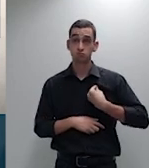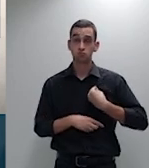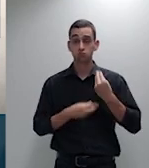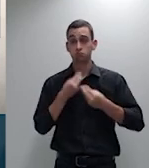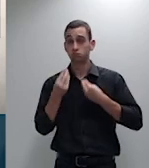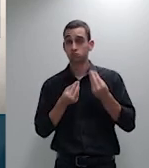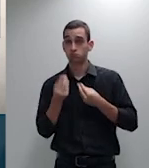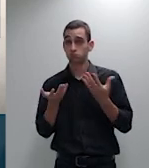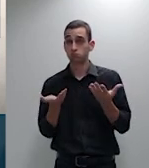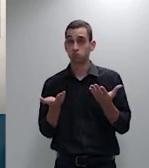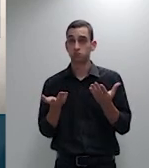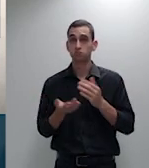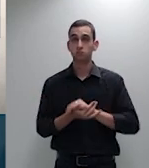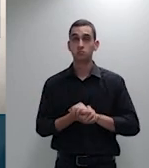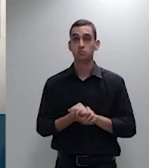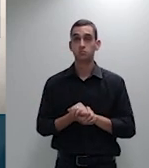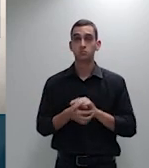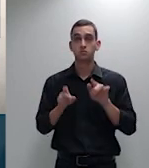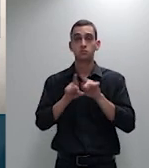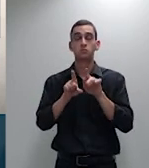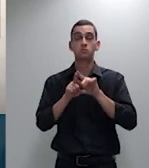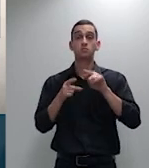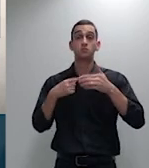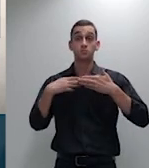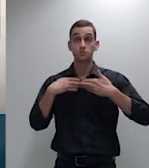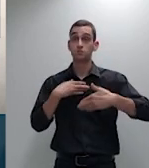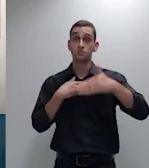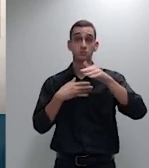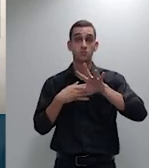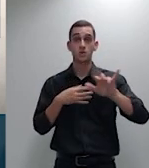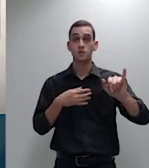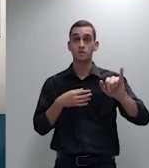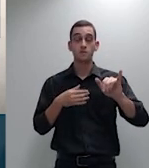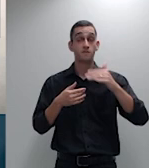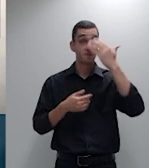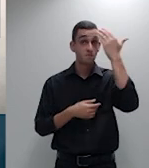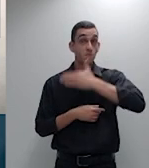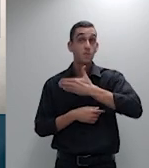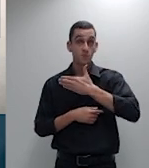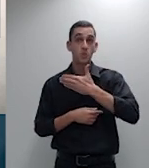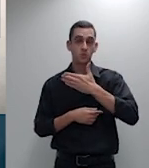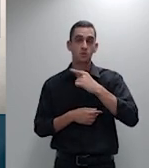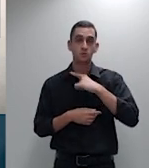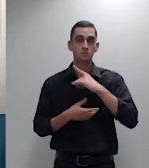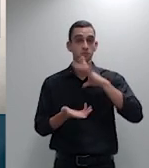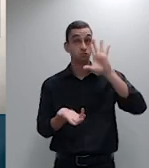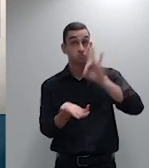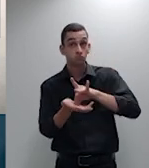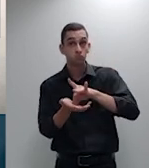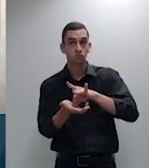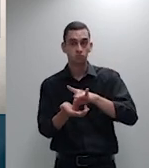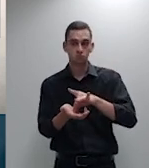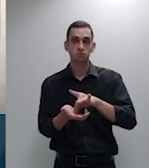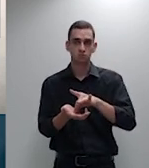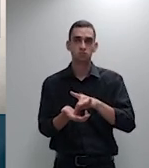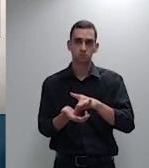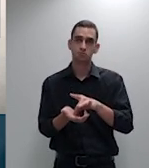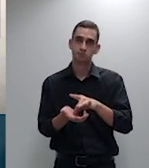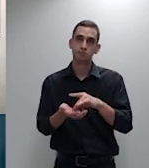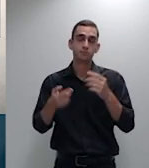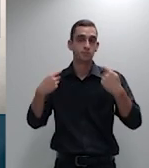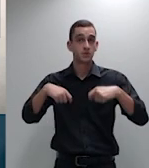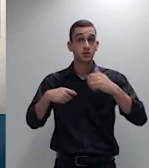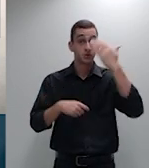caberá a esta o ônus de provar a veracidade exclusivamente não precisa a